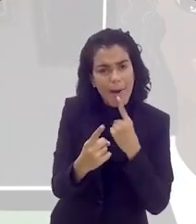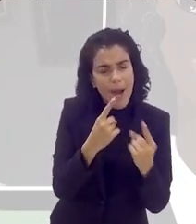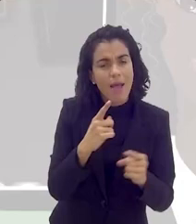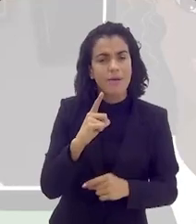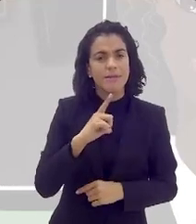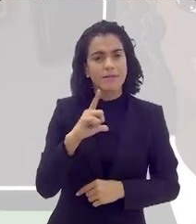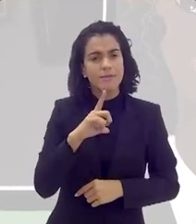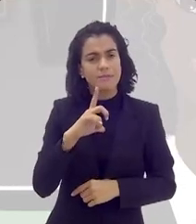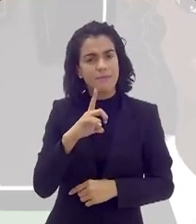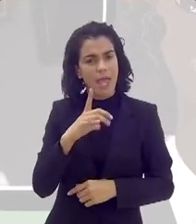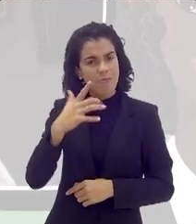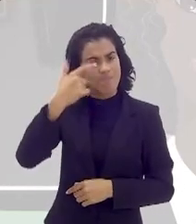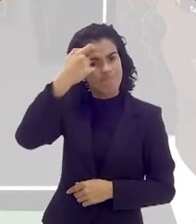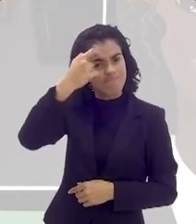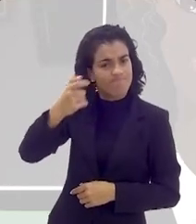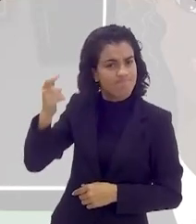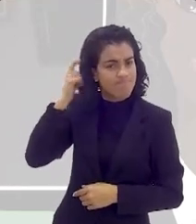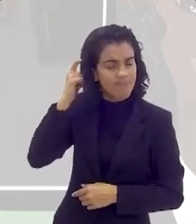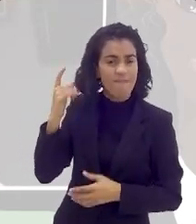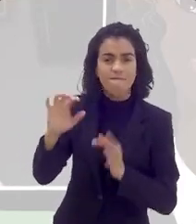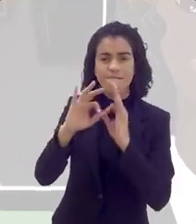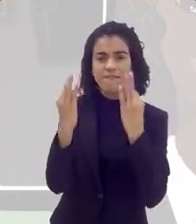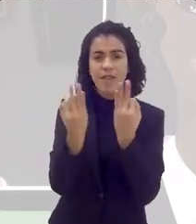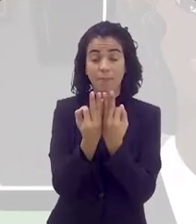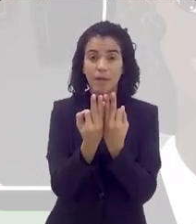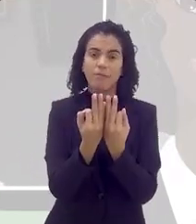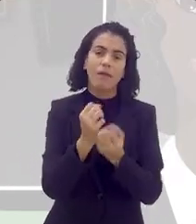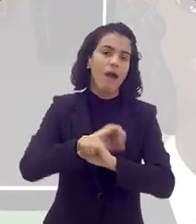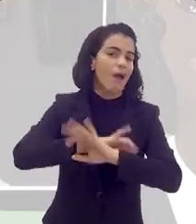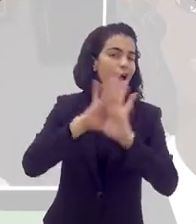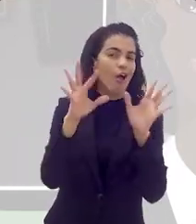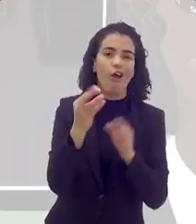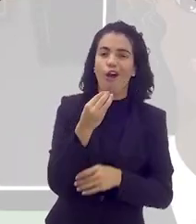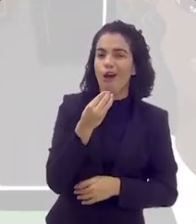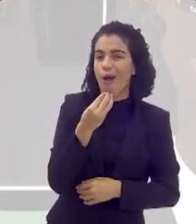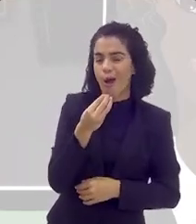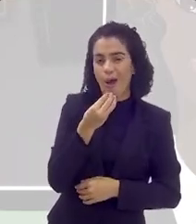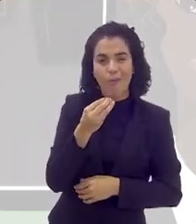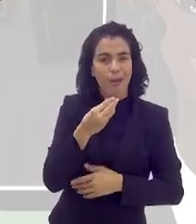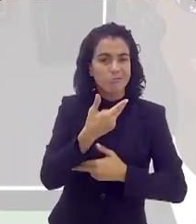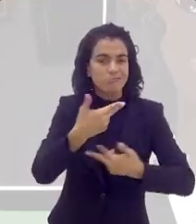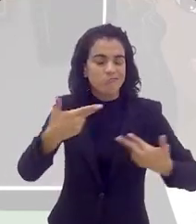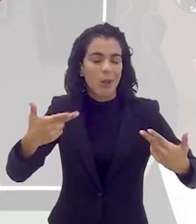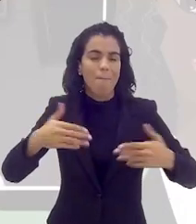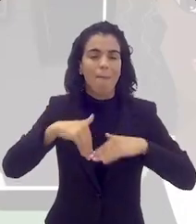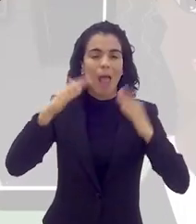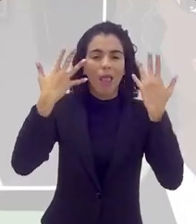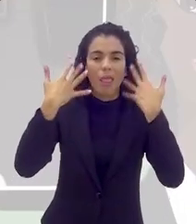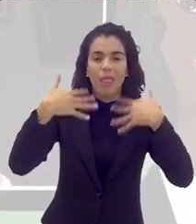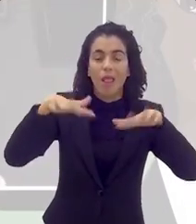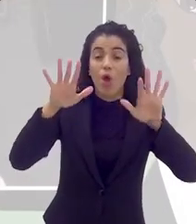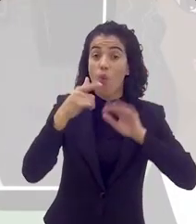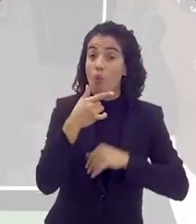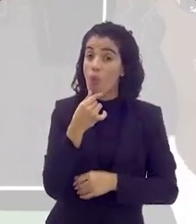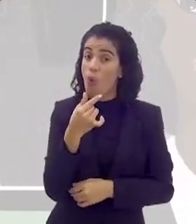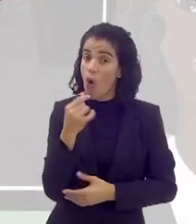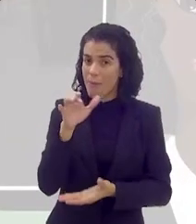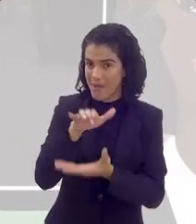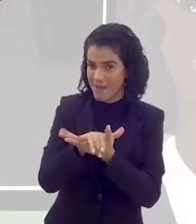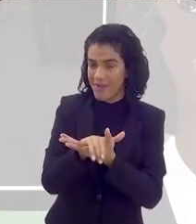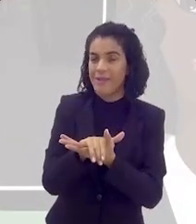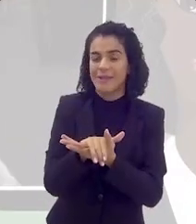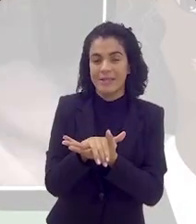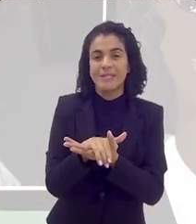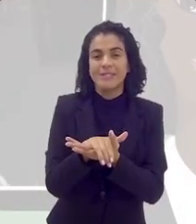existindo essa coesão familiar, claramente as coisas vão se tornando mais naturais, assim. O homem, né? O